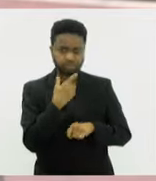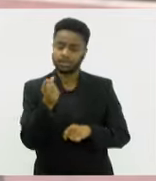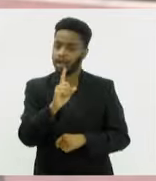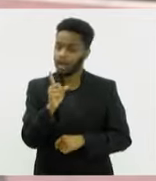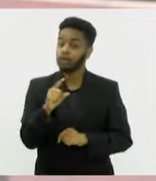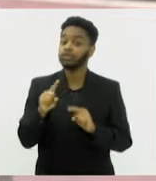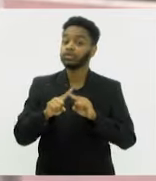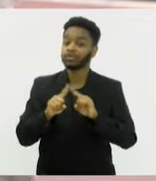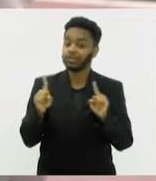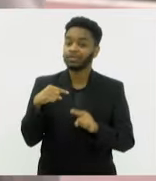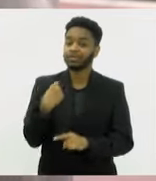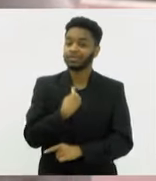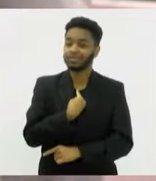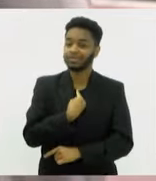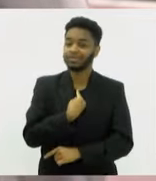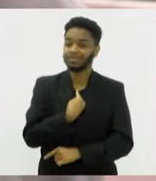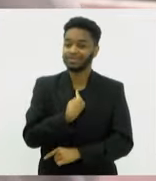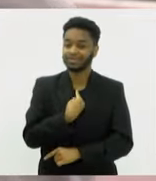conseguiu...